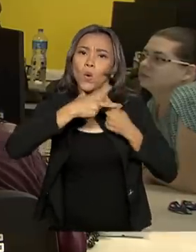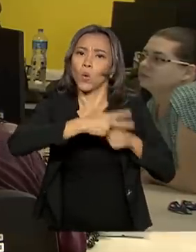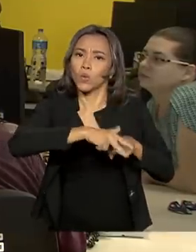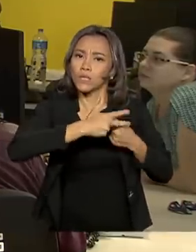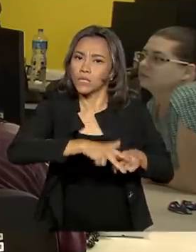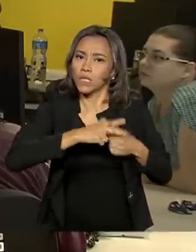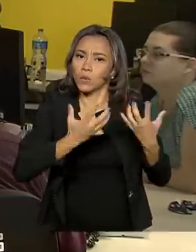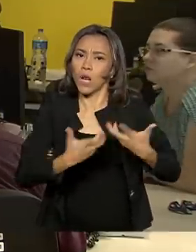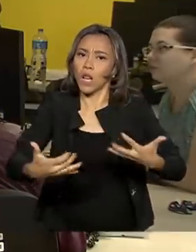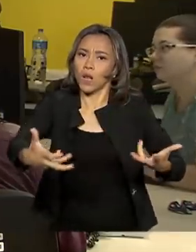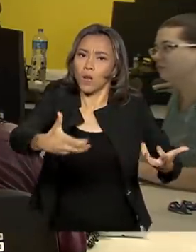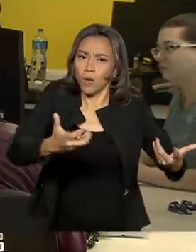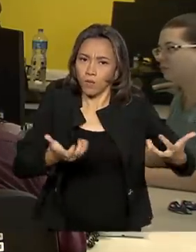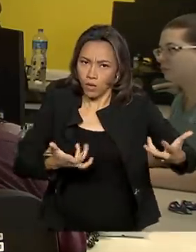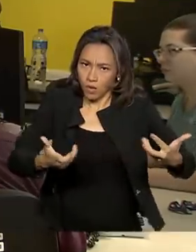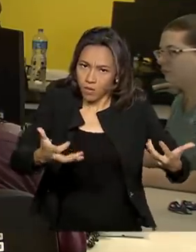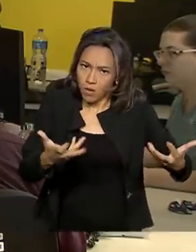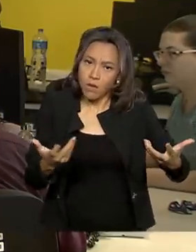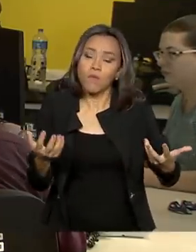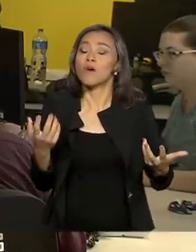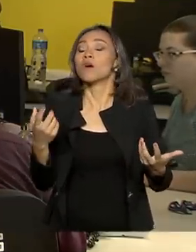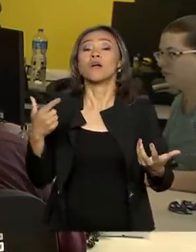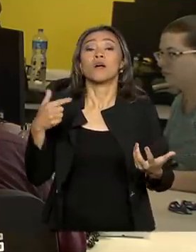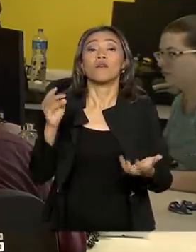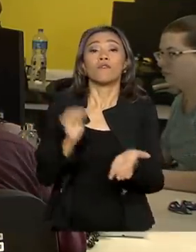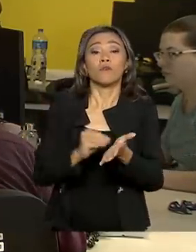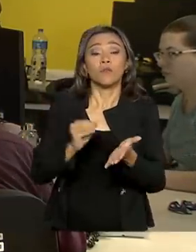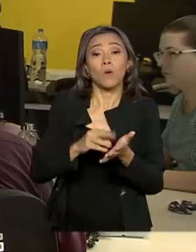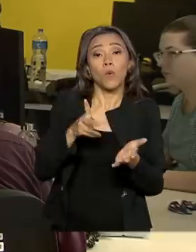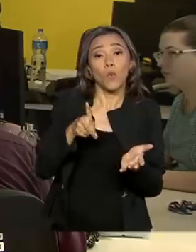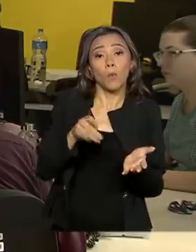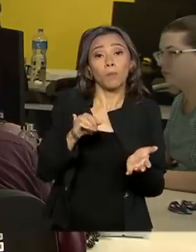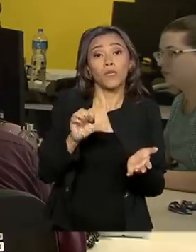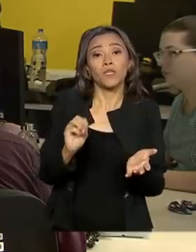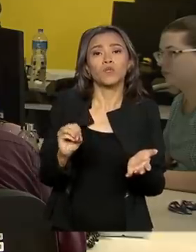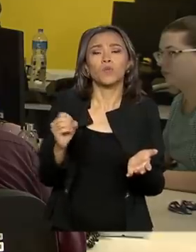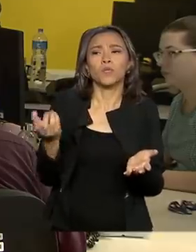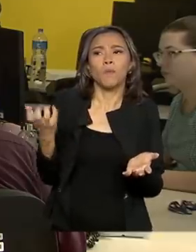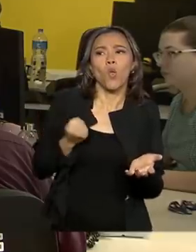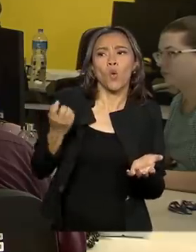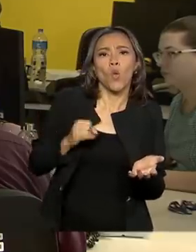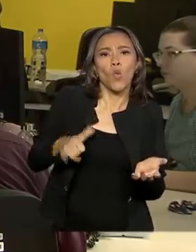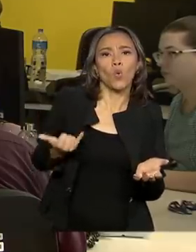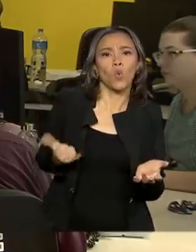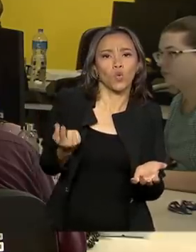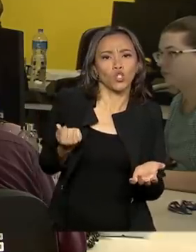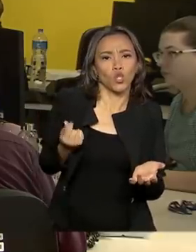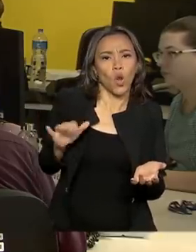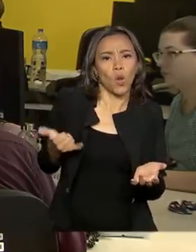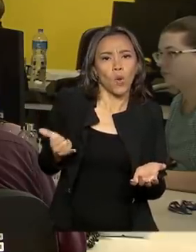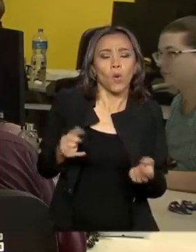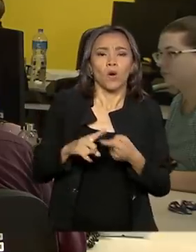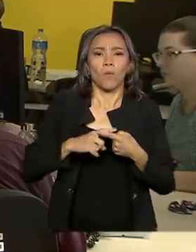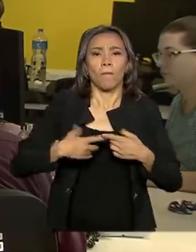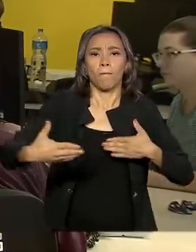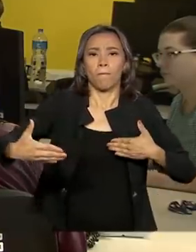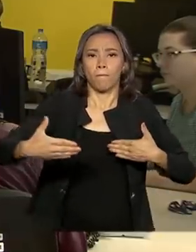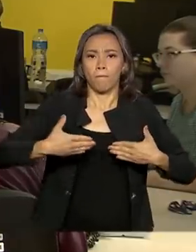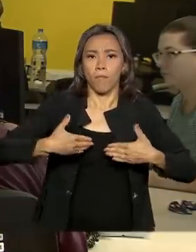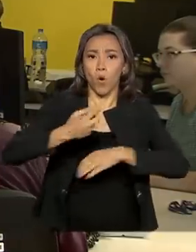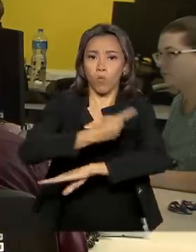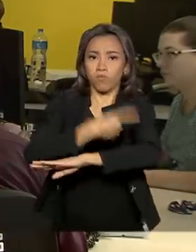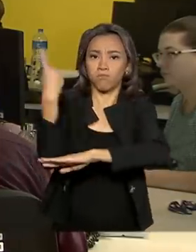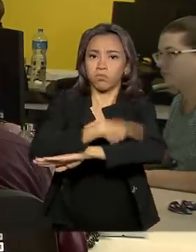nova regra não prevê no cálculo do piso mínimo a margem de lucro do caminhoneiro, nem os custos com pedágios ou movimentações